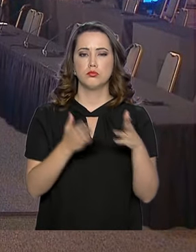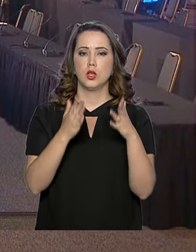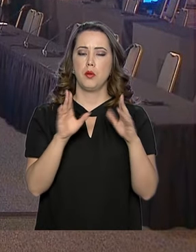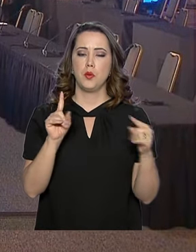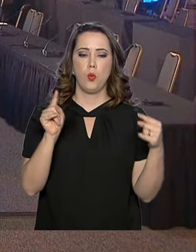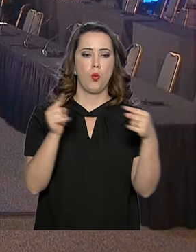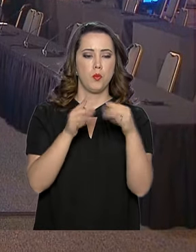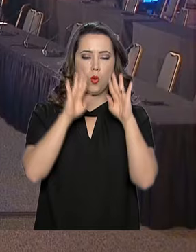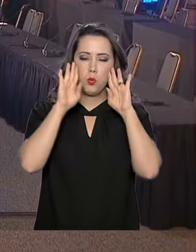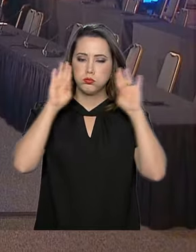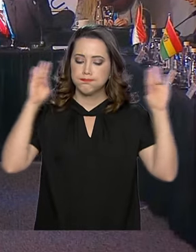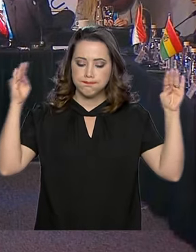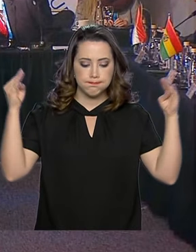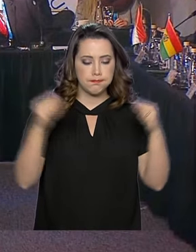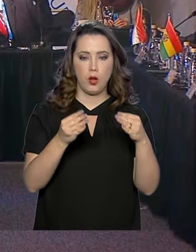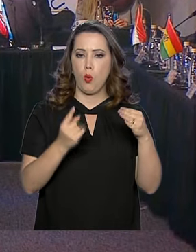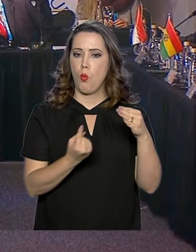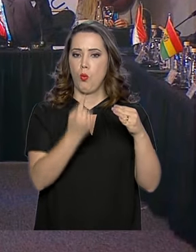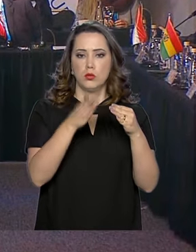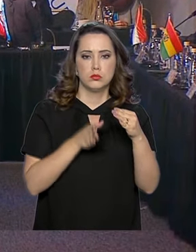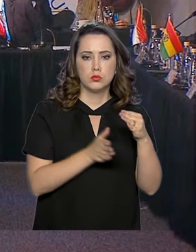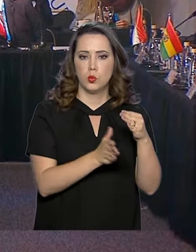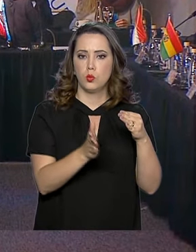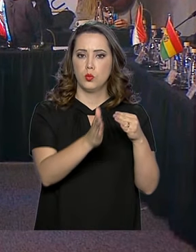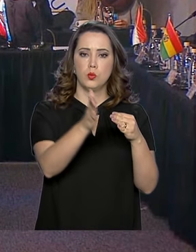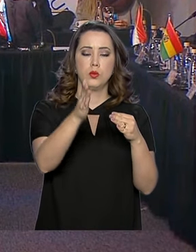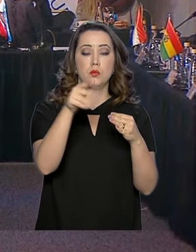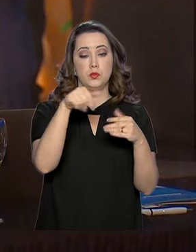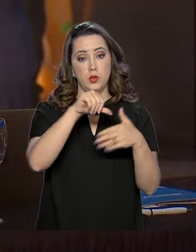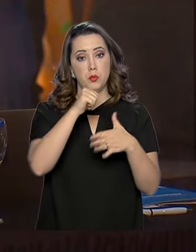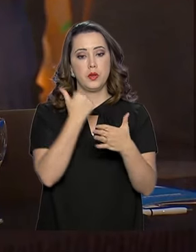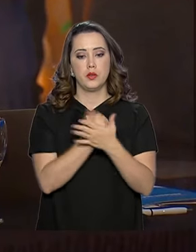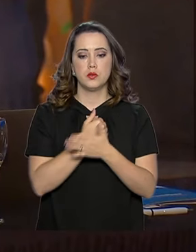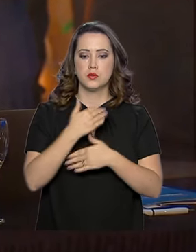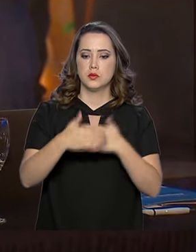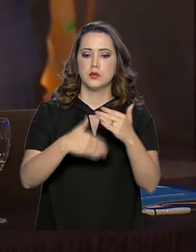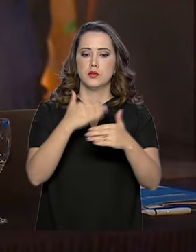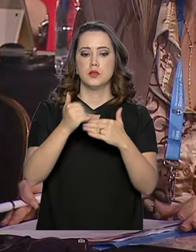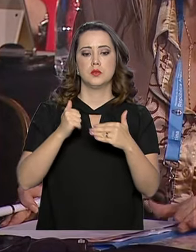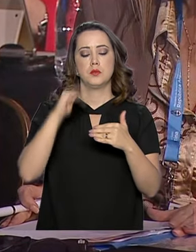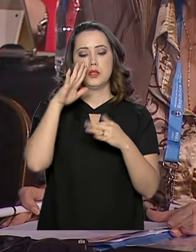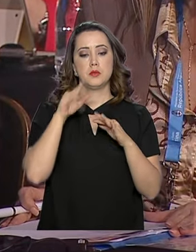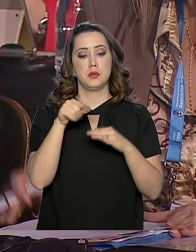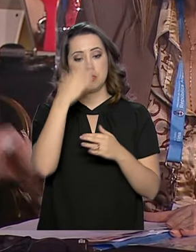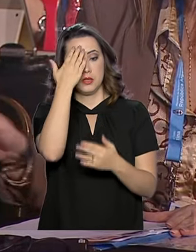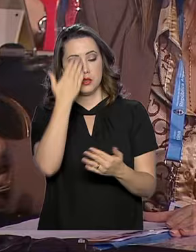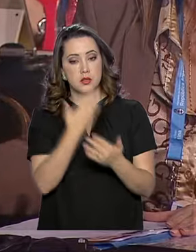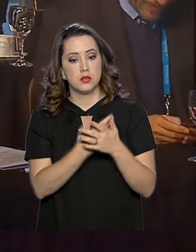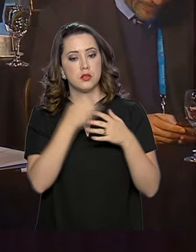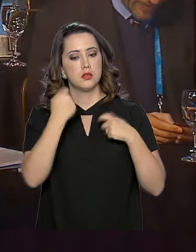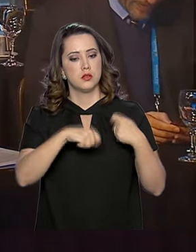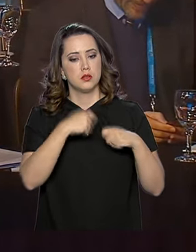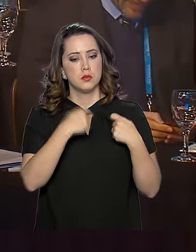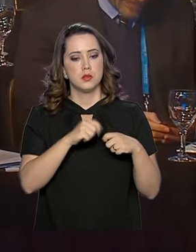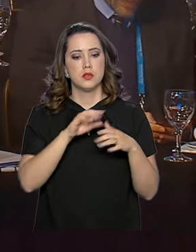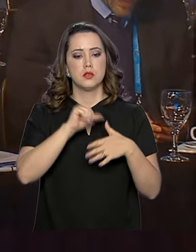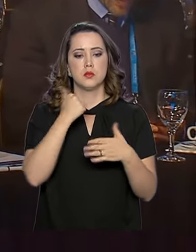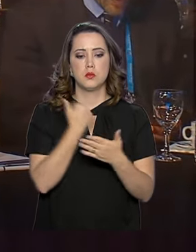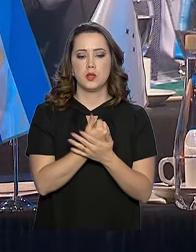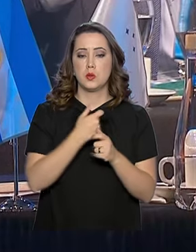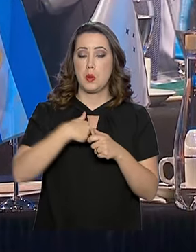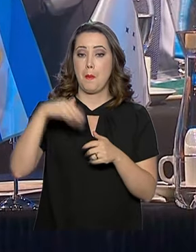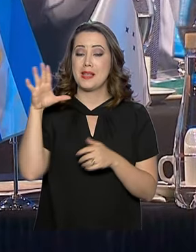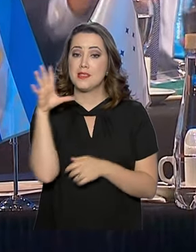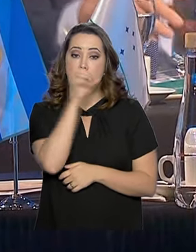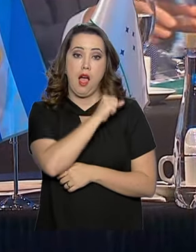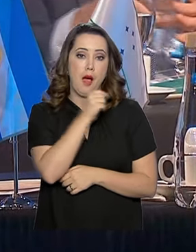países têm pensado de forma parecida e, por isso, o Mercosul tem se desenvolvido mais, mas que ele acredita que é preciso que o Mercosul seja mais